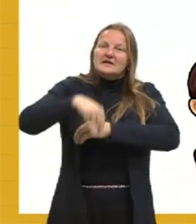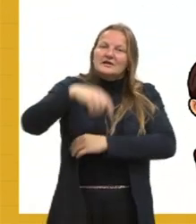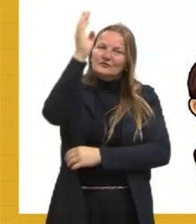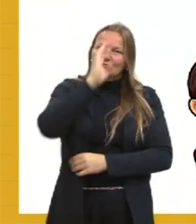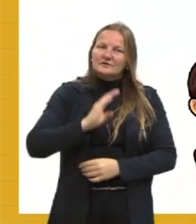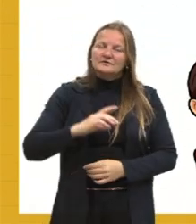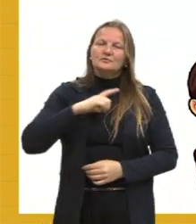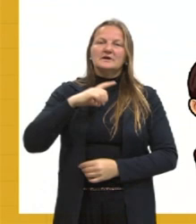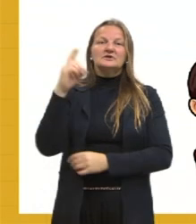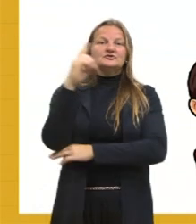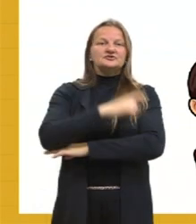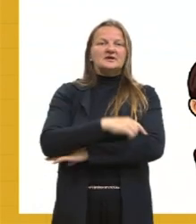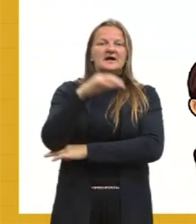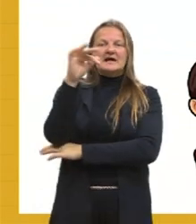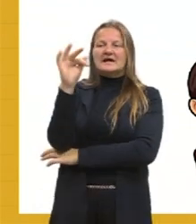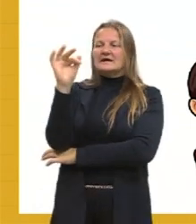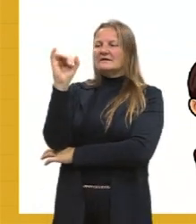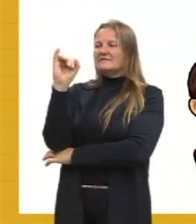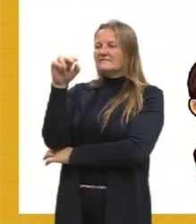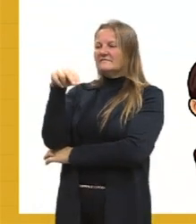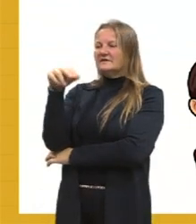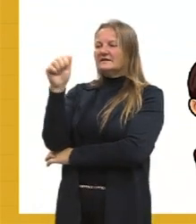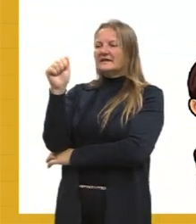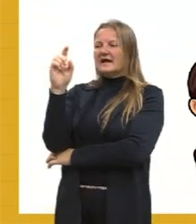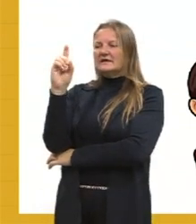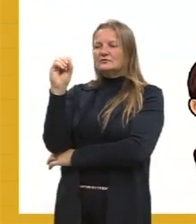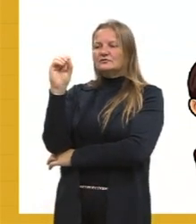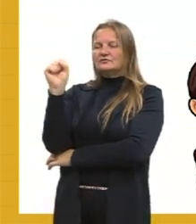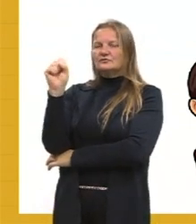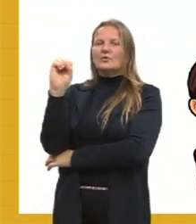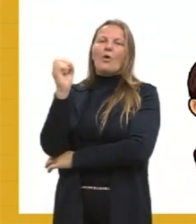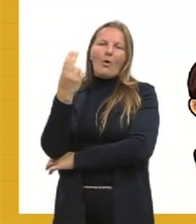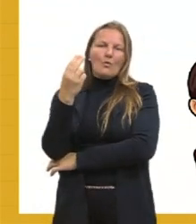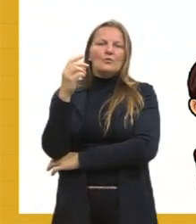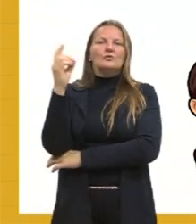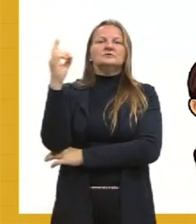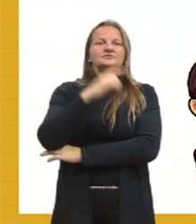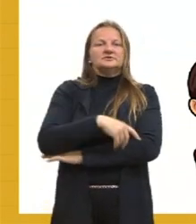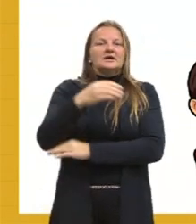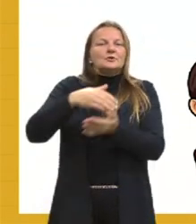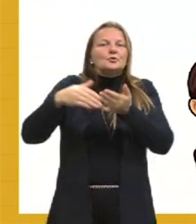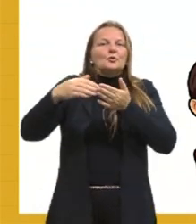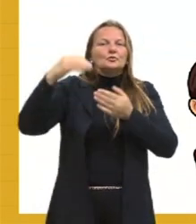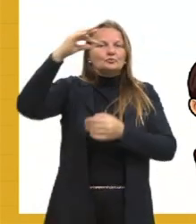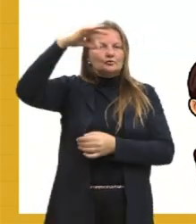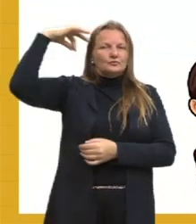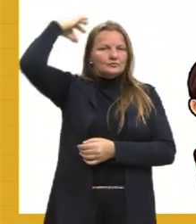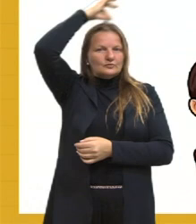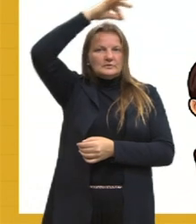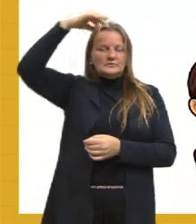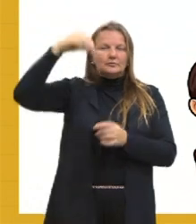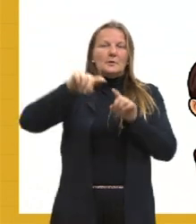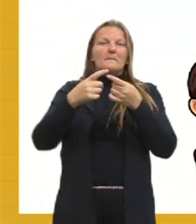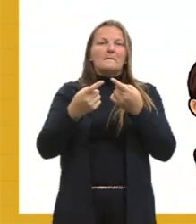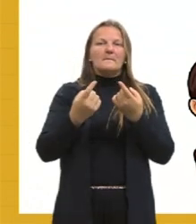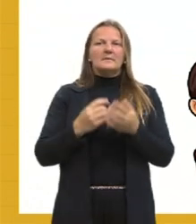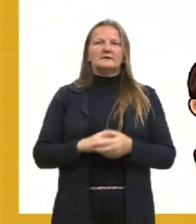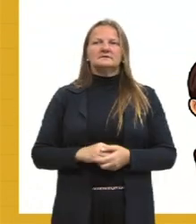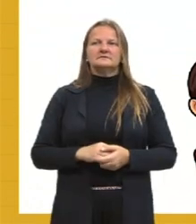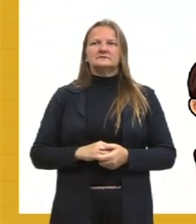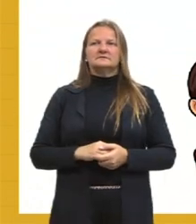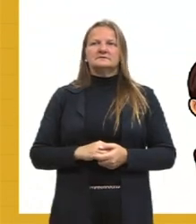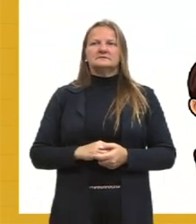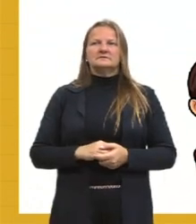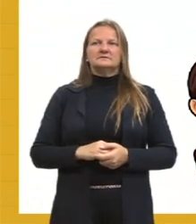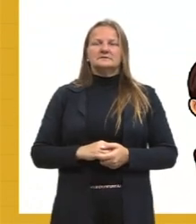o Dia dos Finados, né, ou o Dia dos Todos os Santos, mas o Dia dos Mortos, mexicano, nós não vemos a